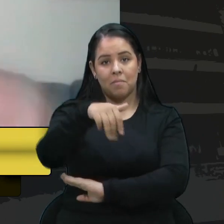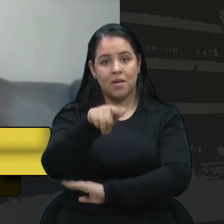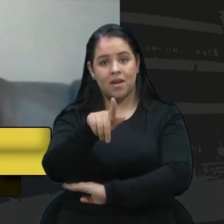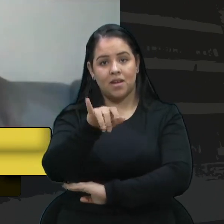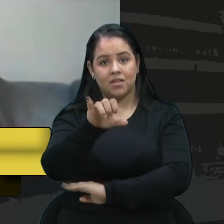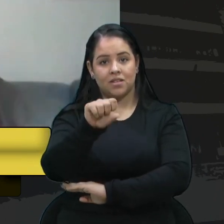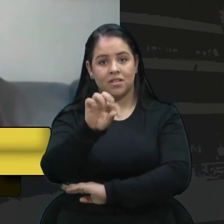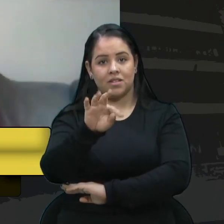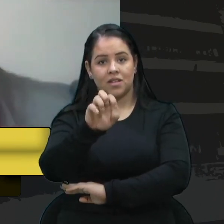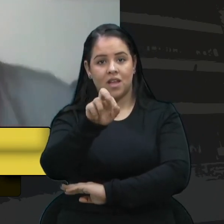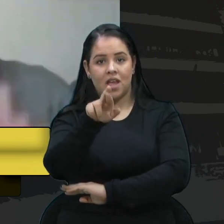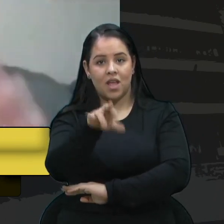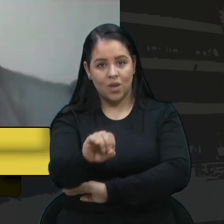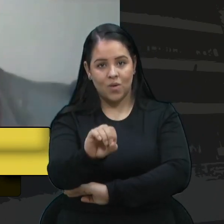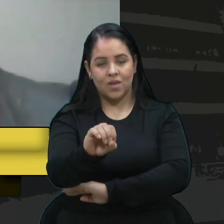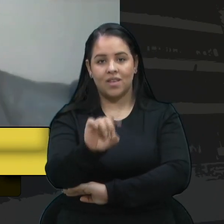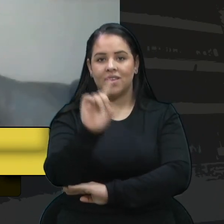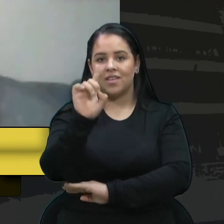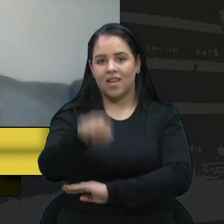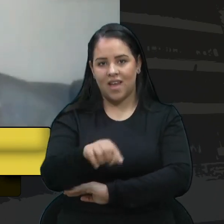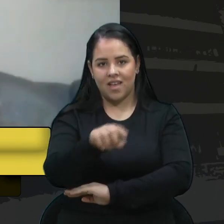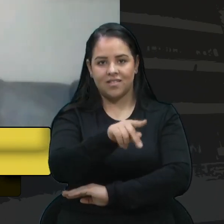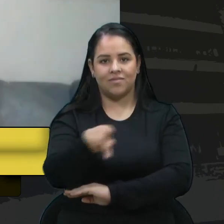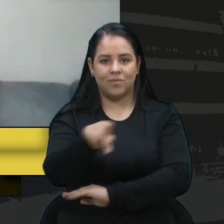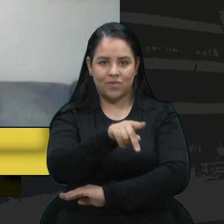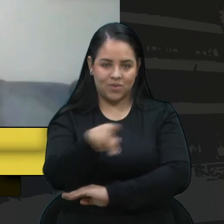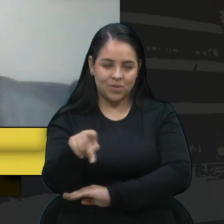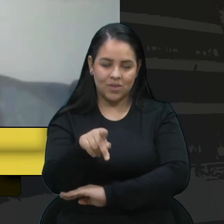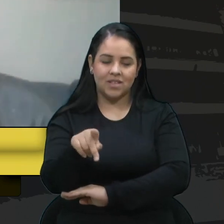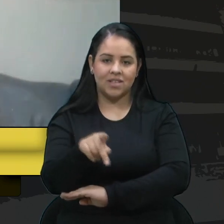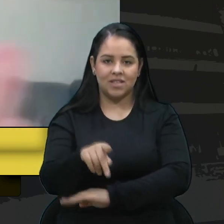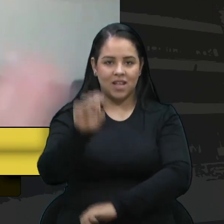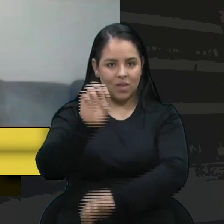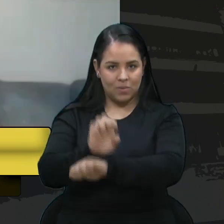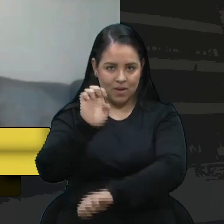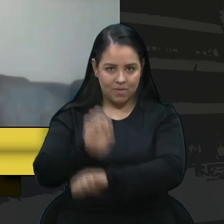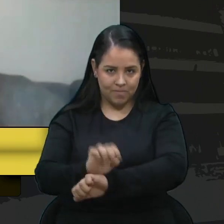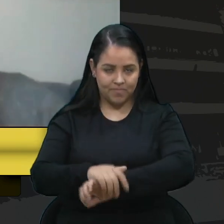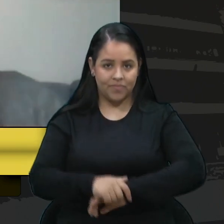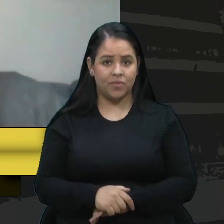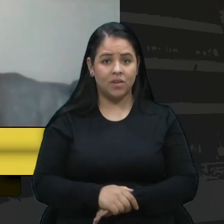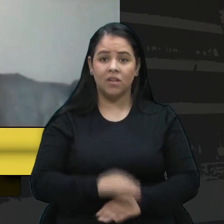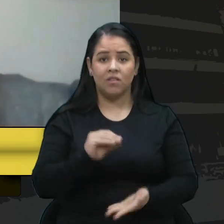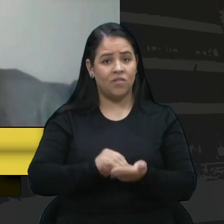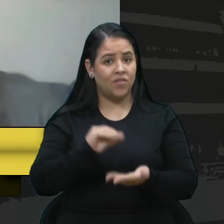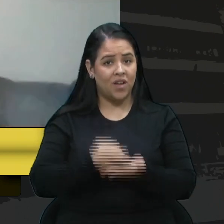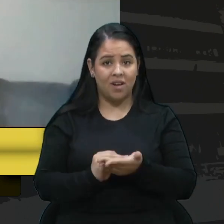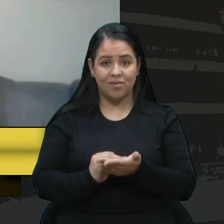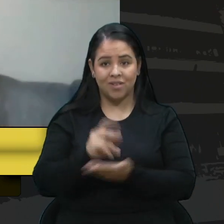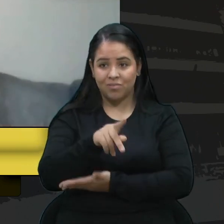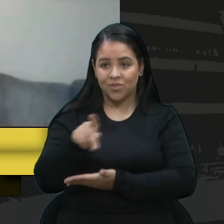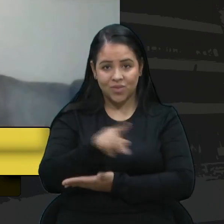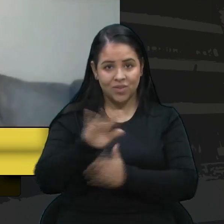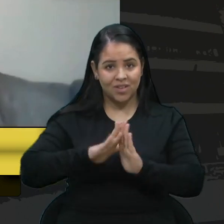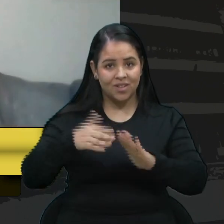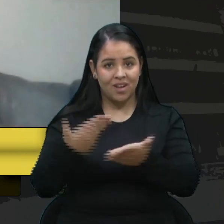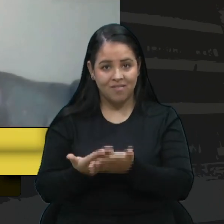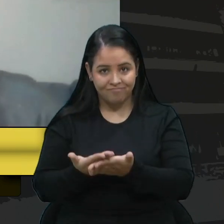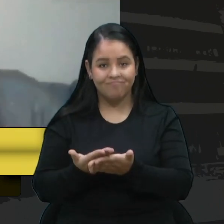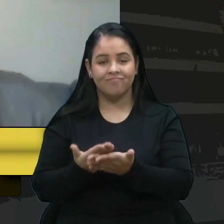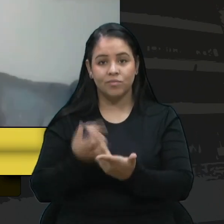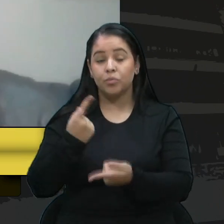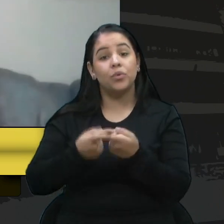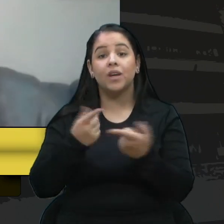ela é estadual. E a gente, infelizmente, sofre com a falta de professores nessas escolas. E isso se dá